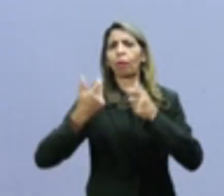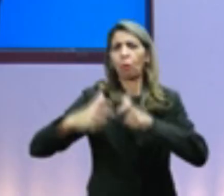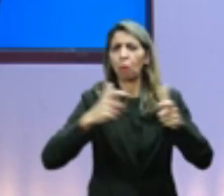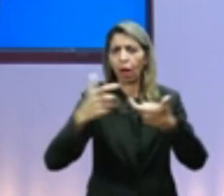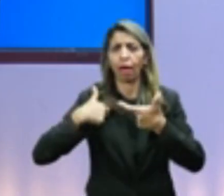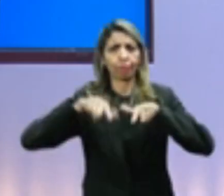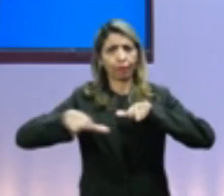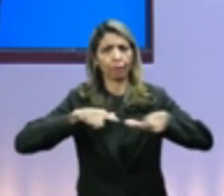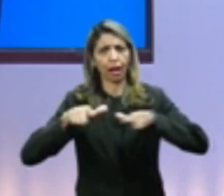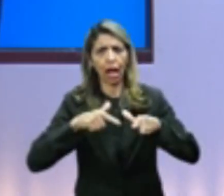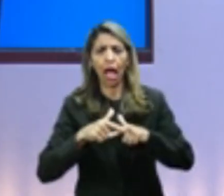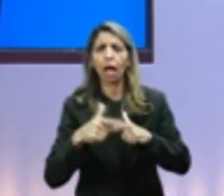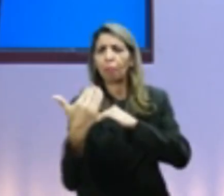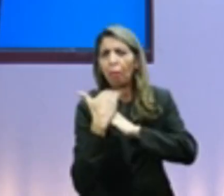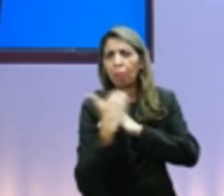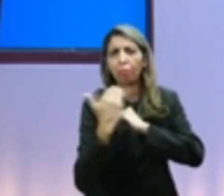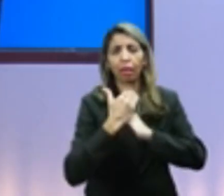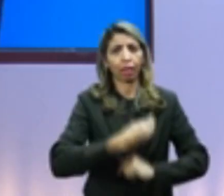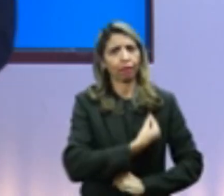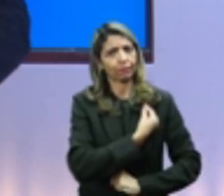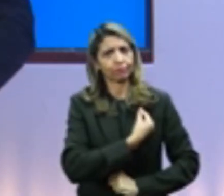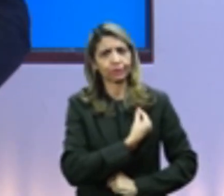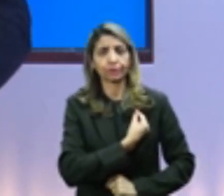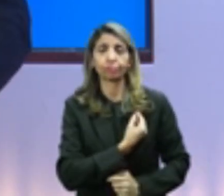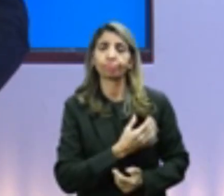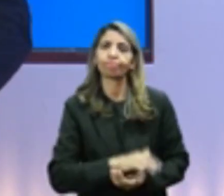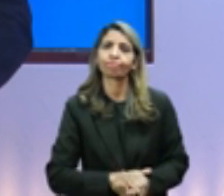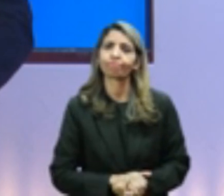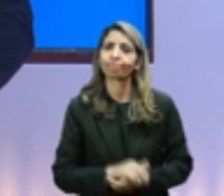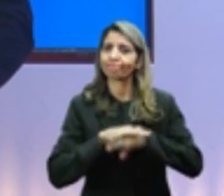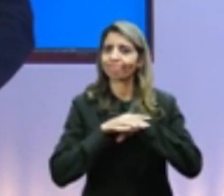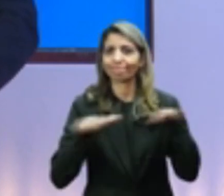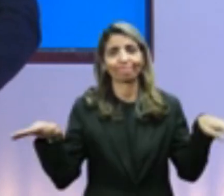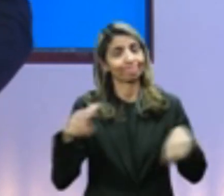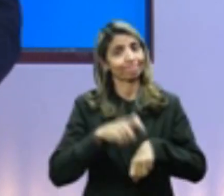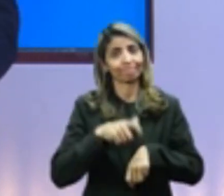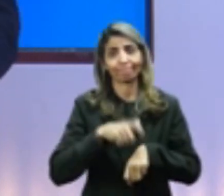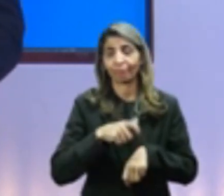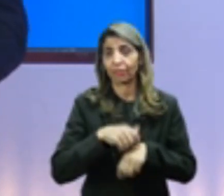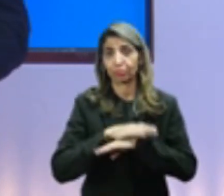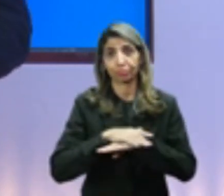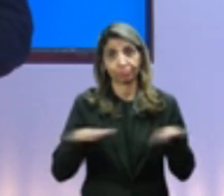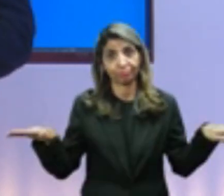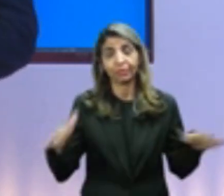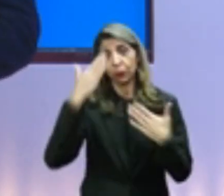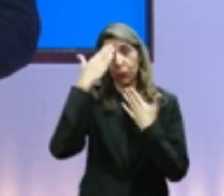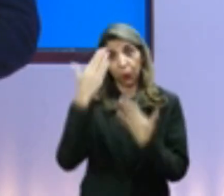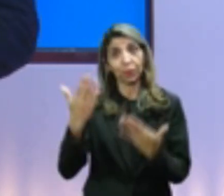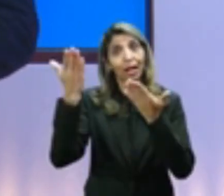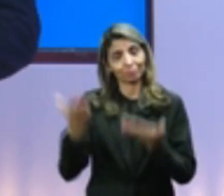proteção de áreas. Tempo esgotável. tempo de um minuto acabou. Agradecemos ao candidato Rui Carneiro por essa apresentação